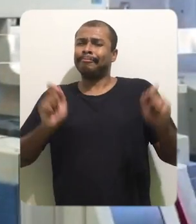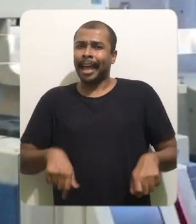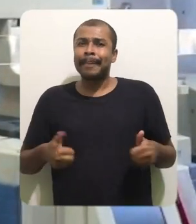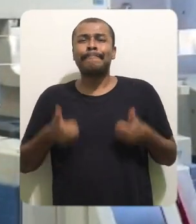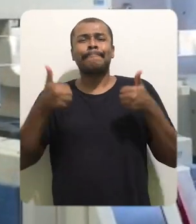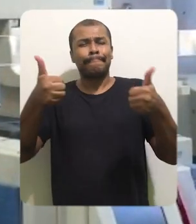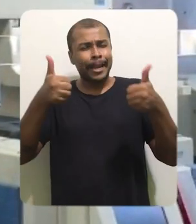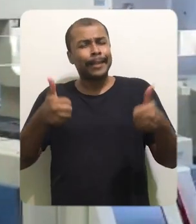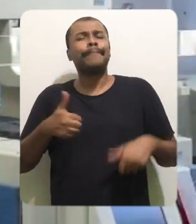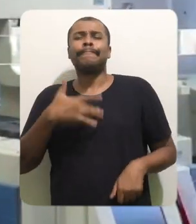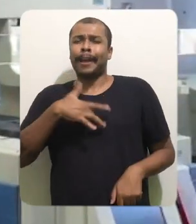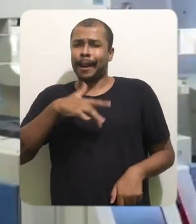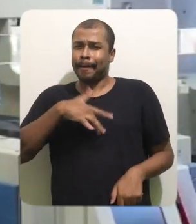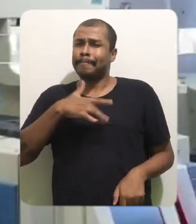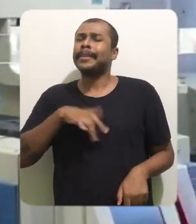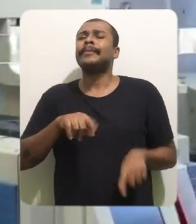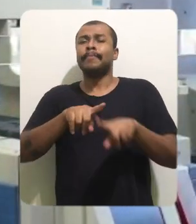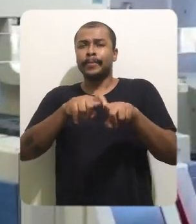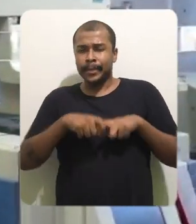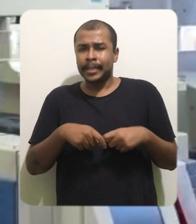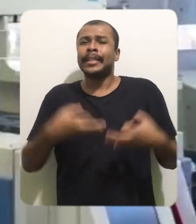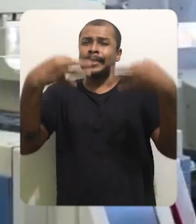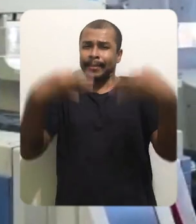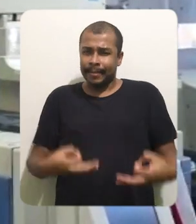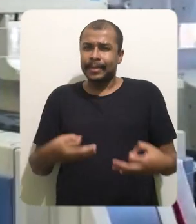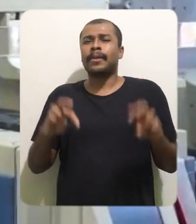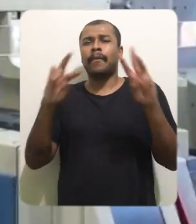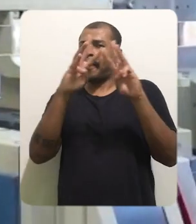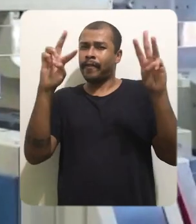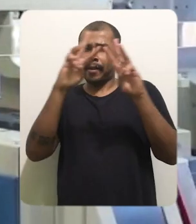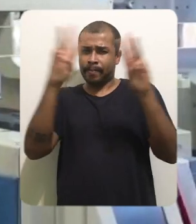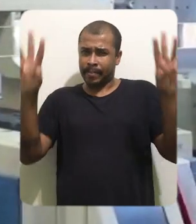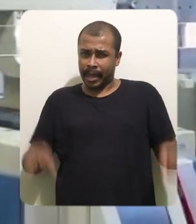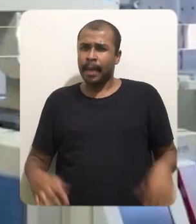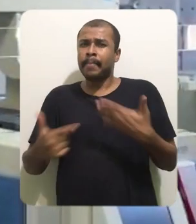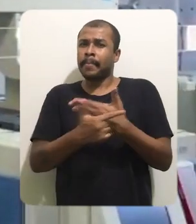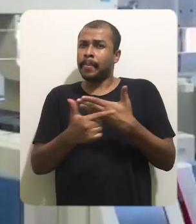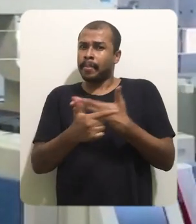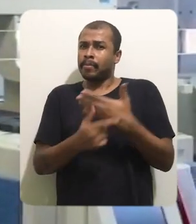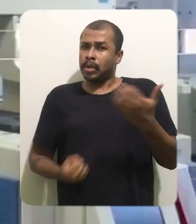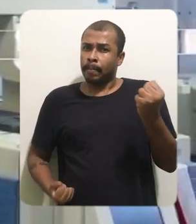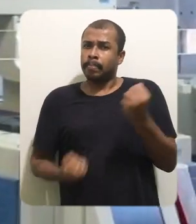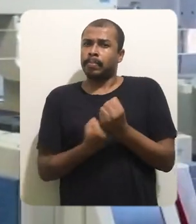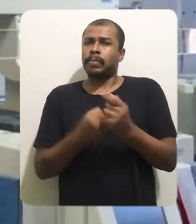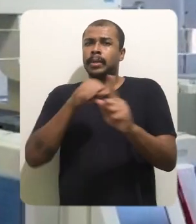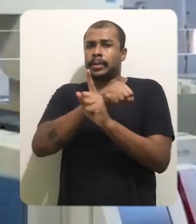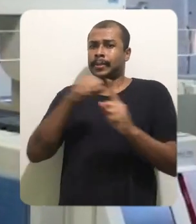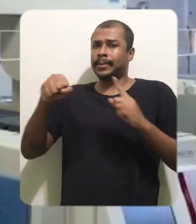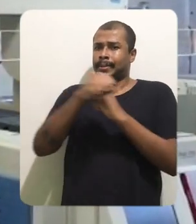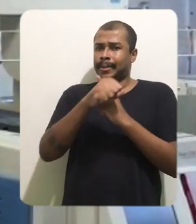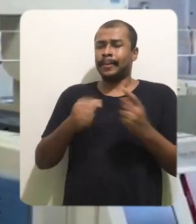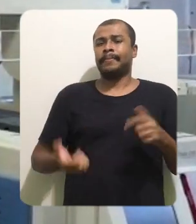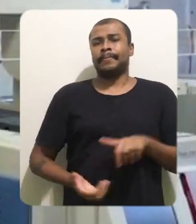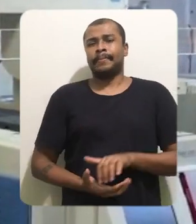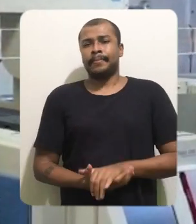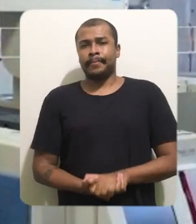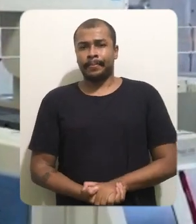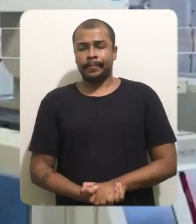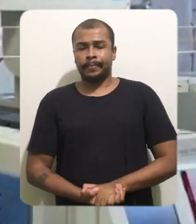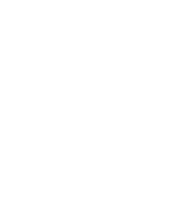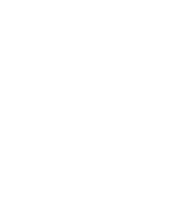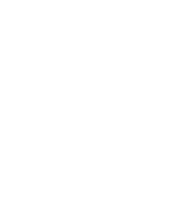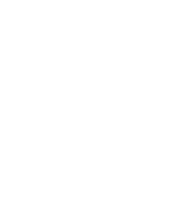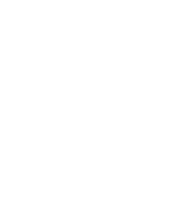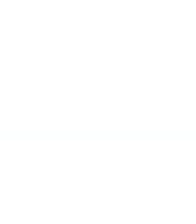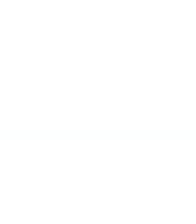coronavírus, todo o nosso trabalho terá valido a pena e com certeza a universidade terá feito o seu papel perante a